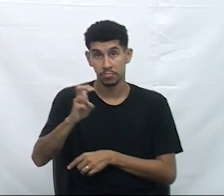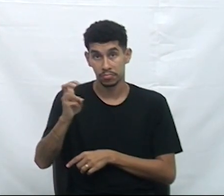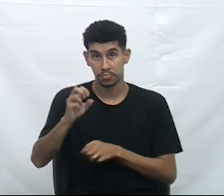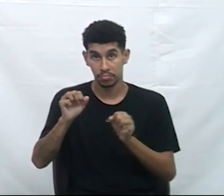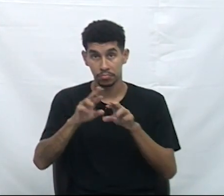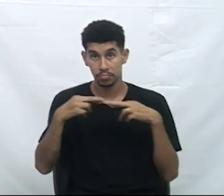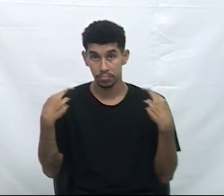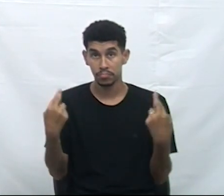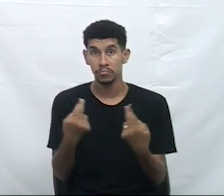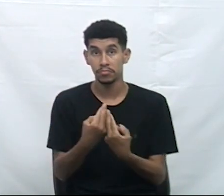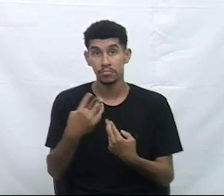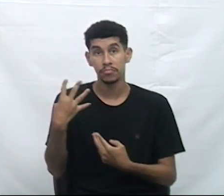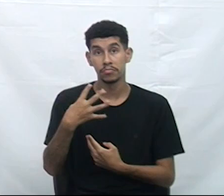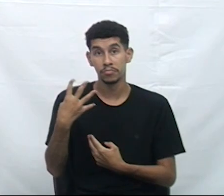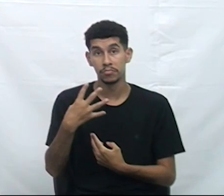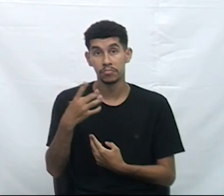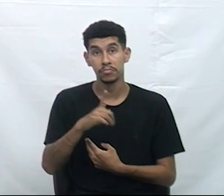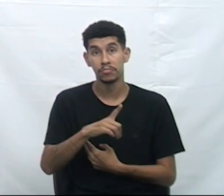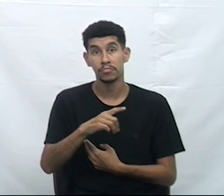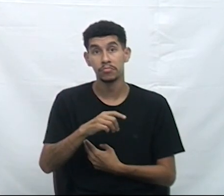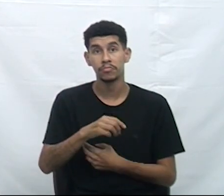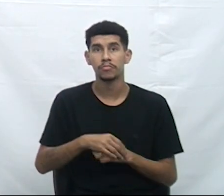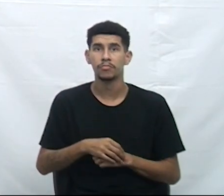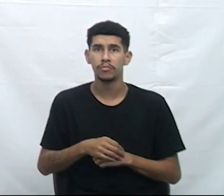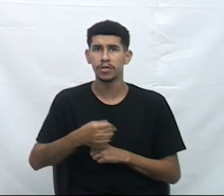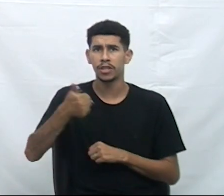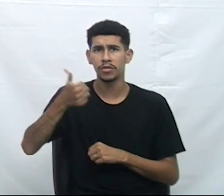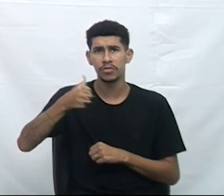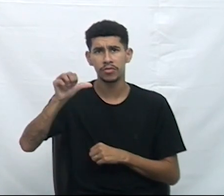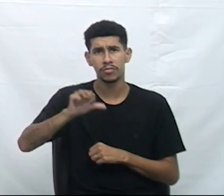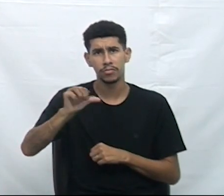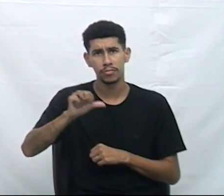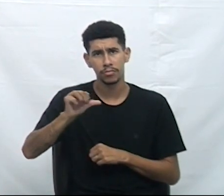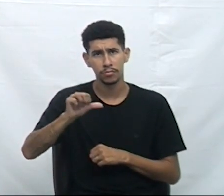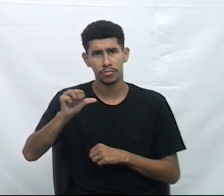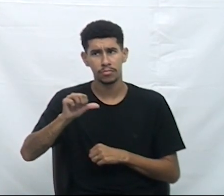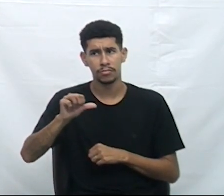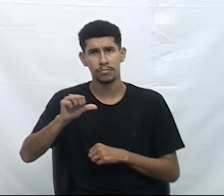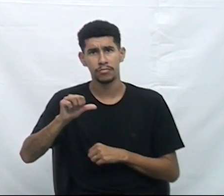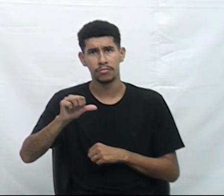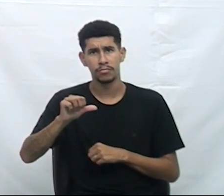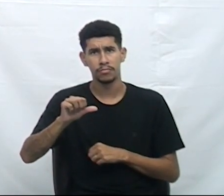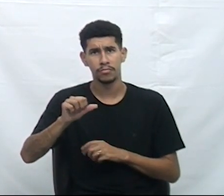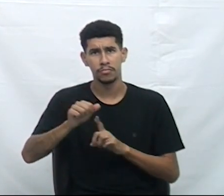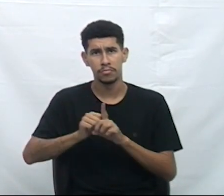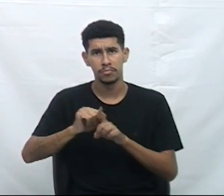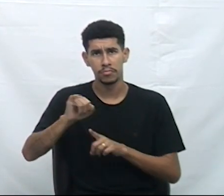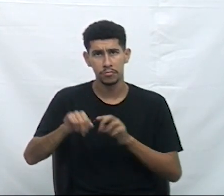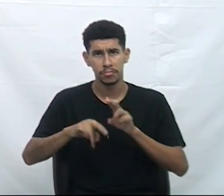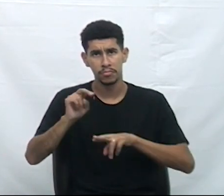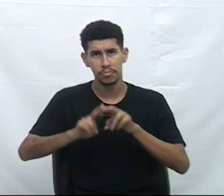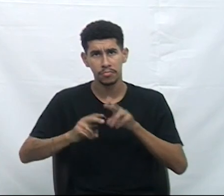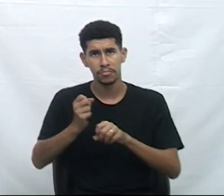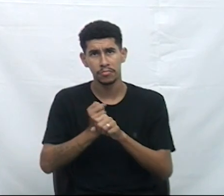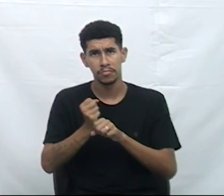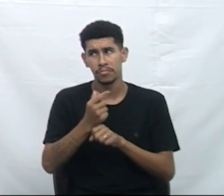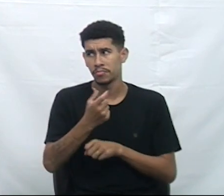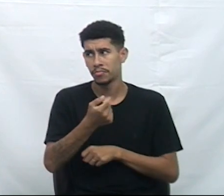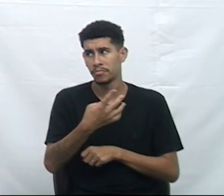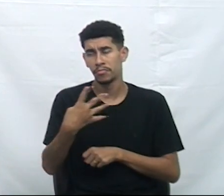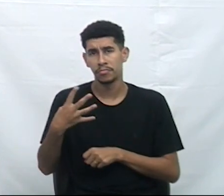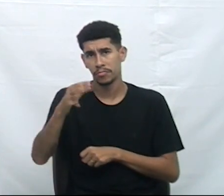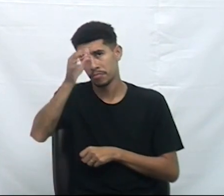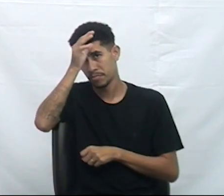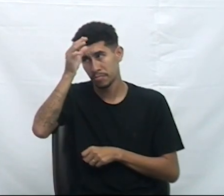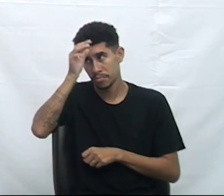sessão legislativa da 19ª legislatura de 10 do mês de junho de 2024. Criciúma,